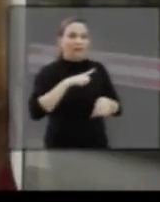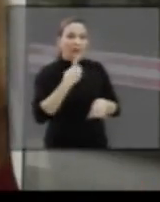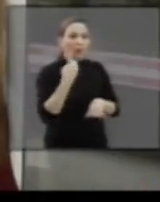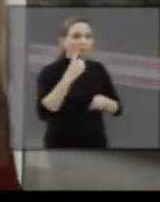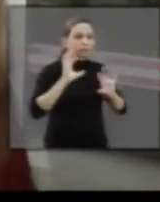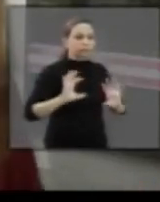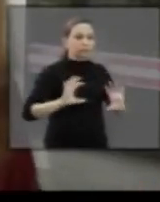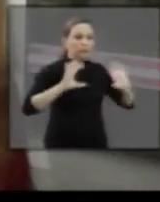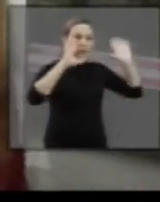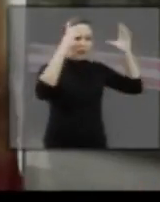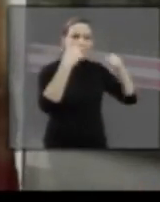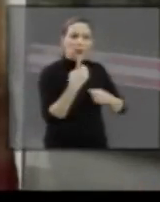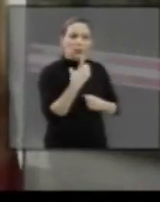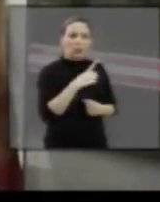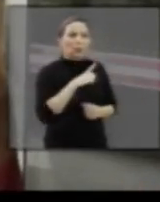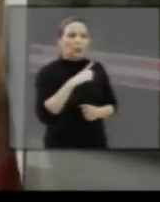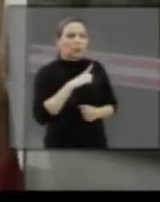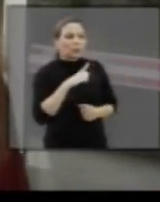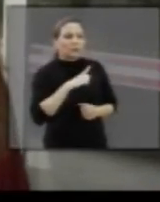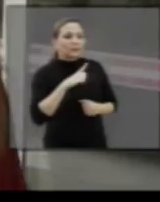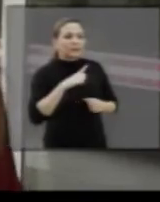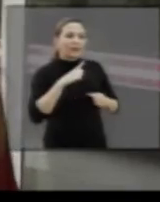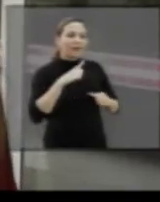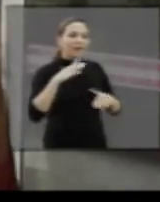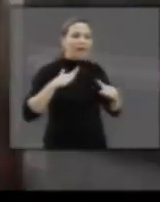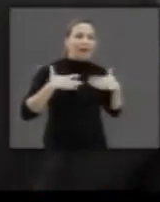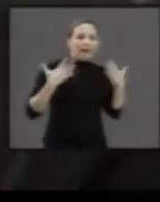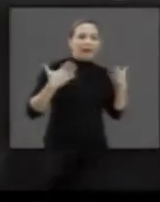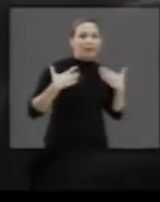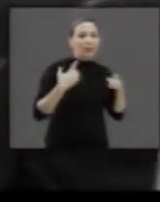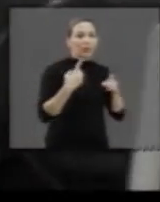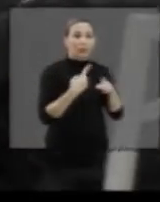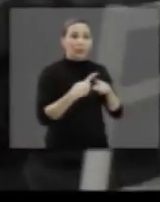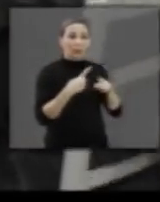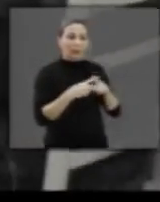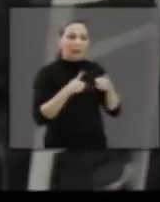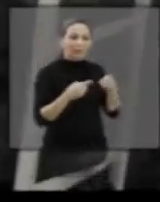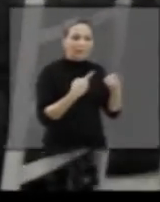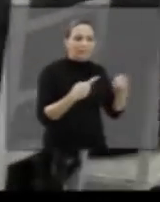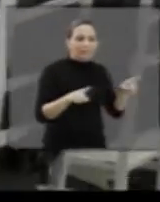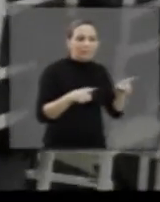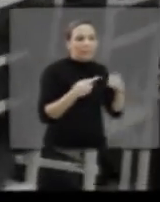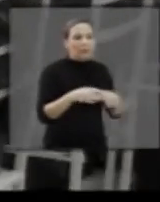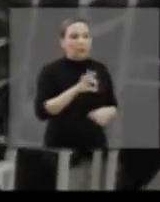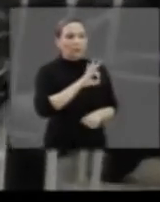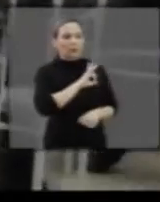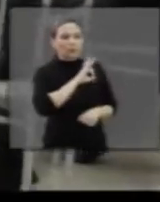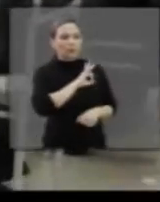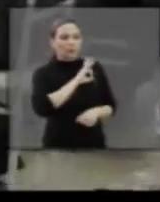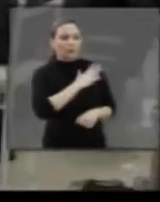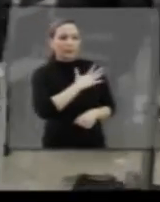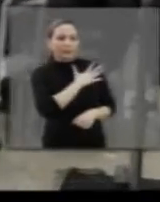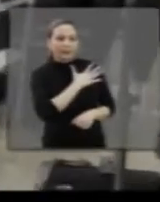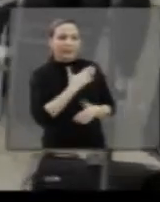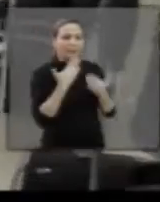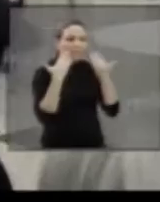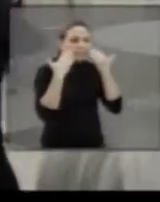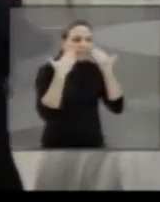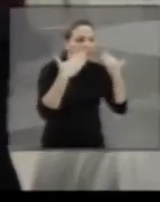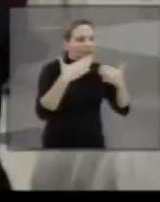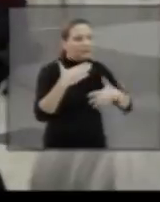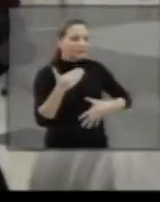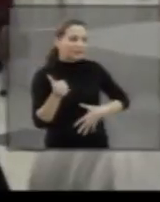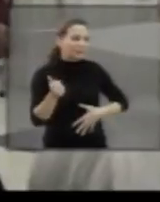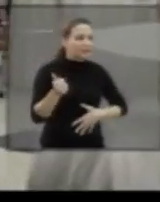evento, passar um pouco de alegria para eles, porque a banda da Polícia Militar se apresenta, eles dançam.